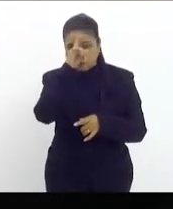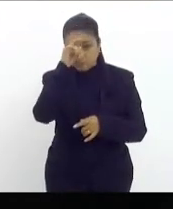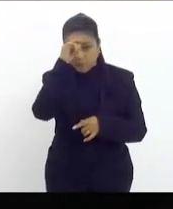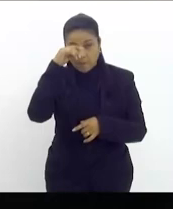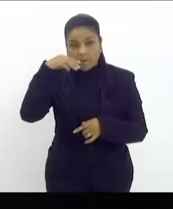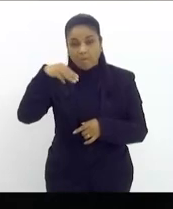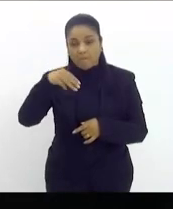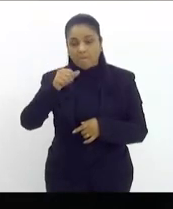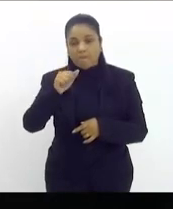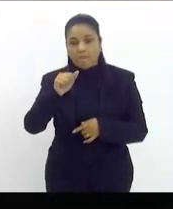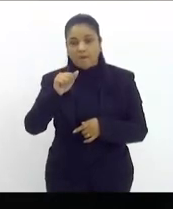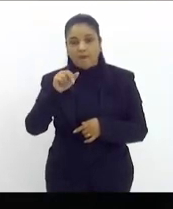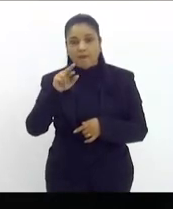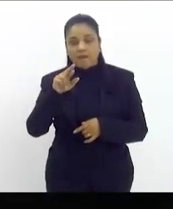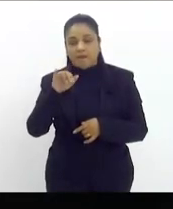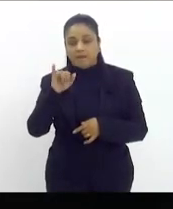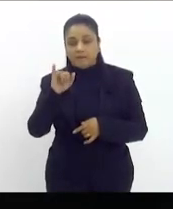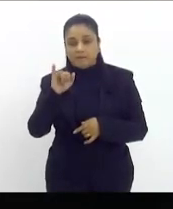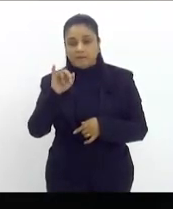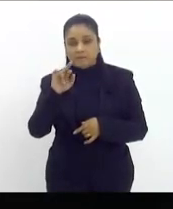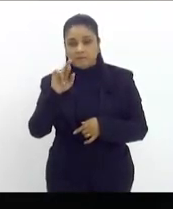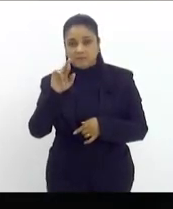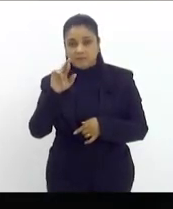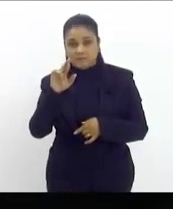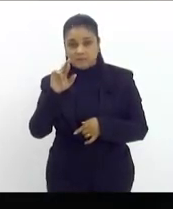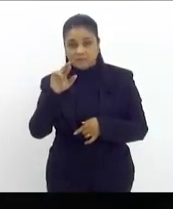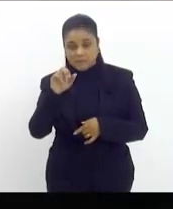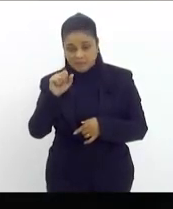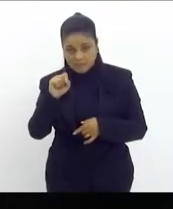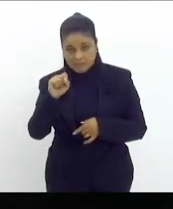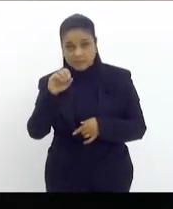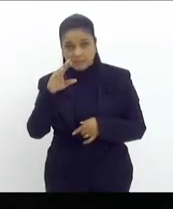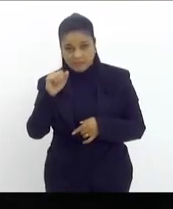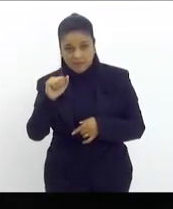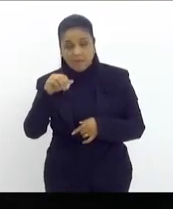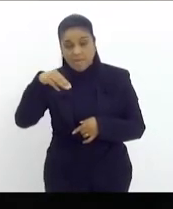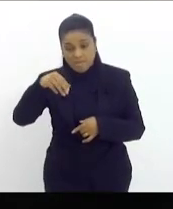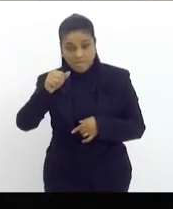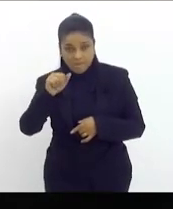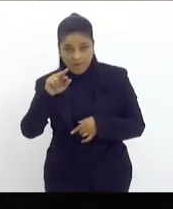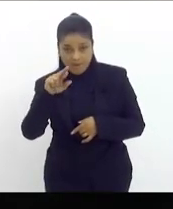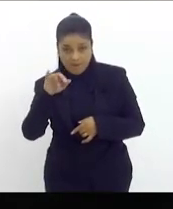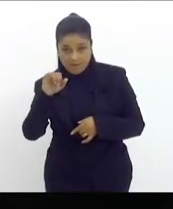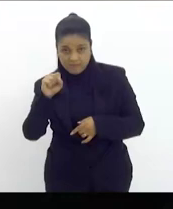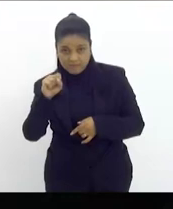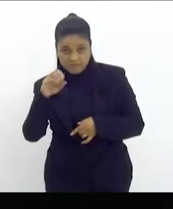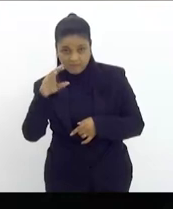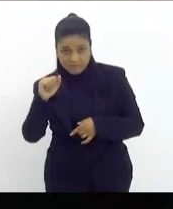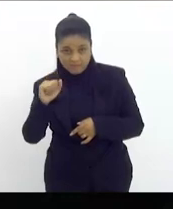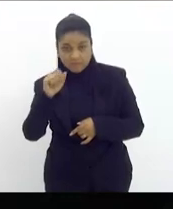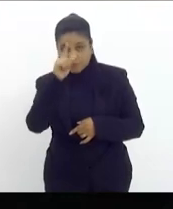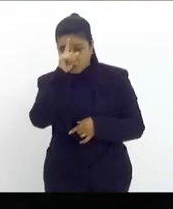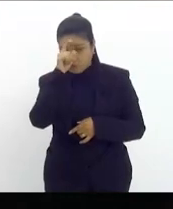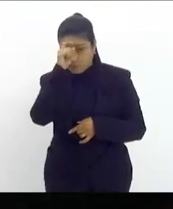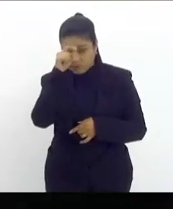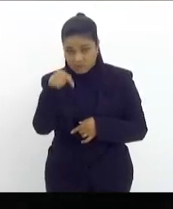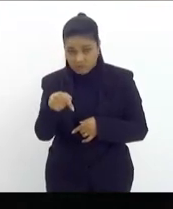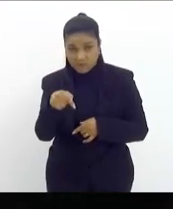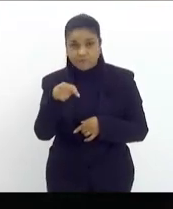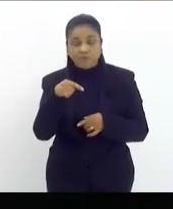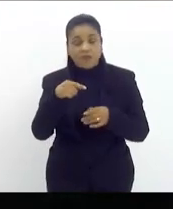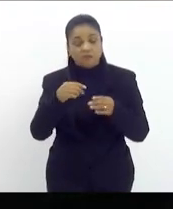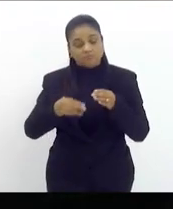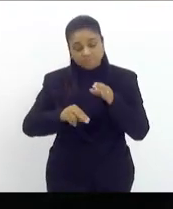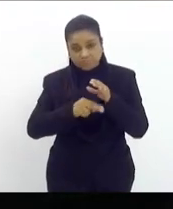implantou esse método contraceptivo nessas mulheres. O fato é, essas mulheres que